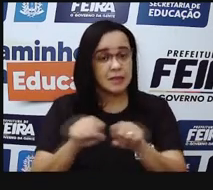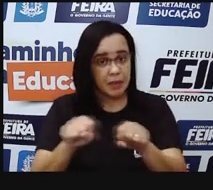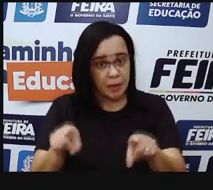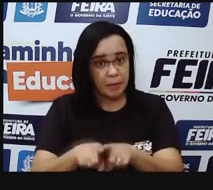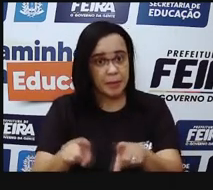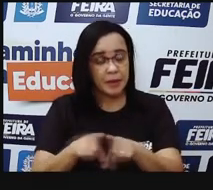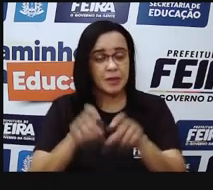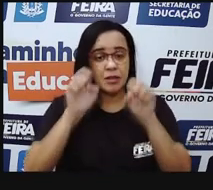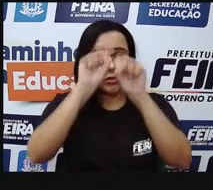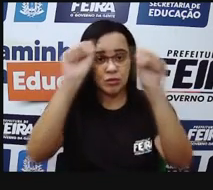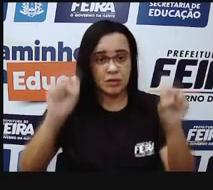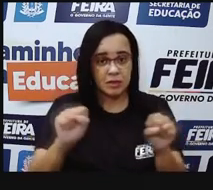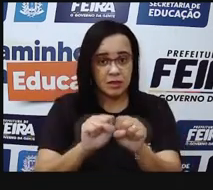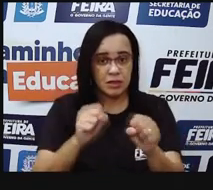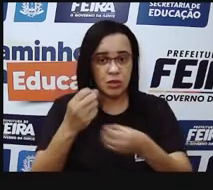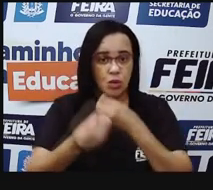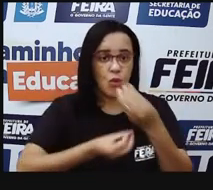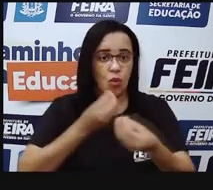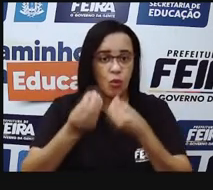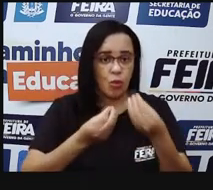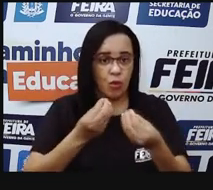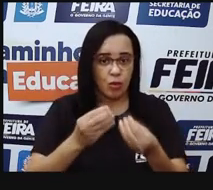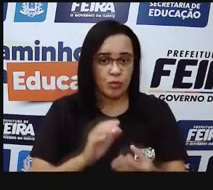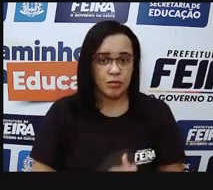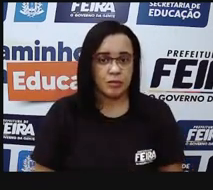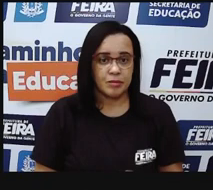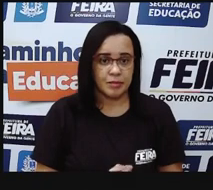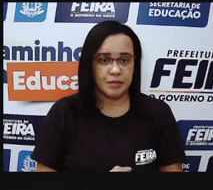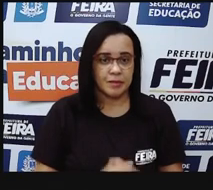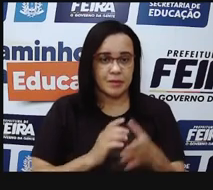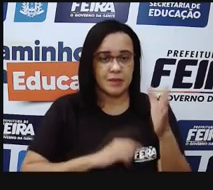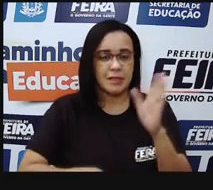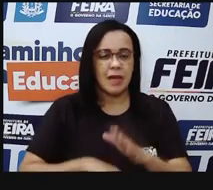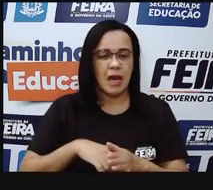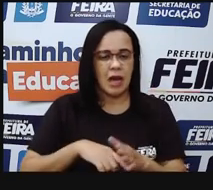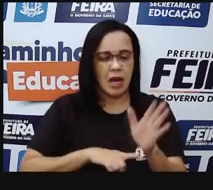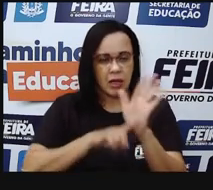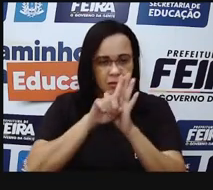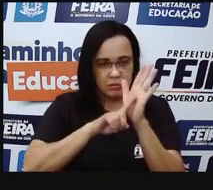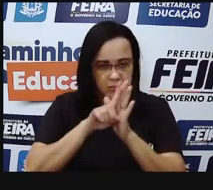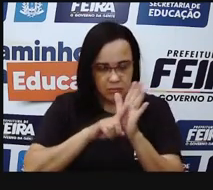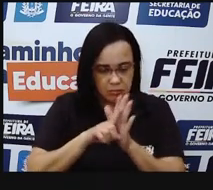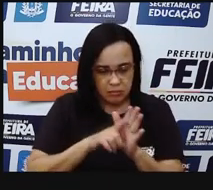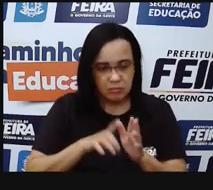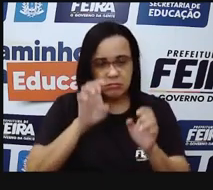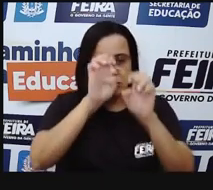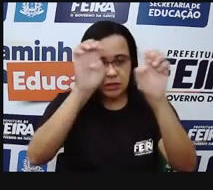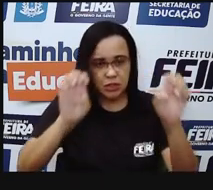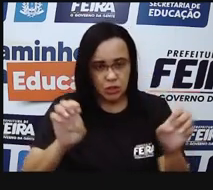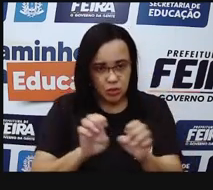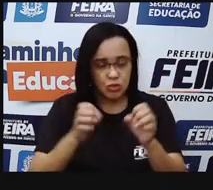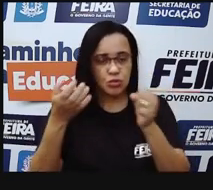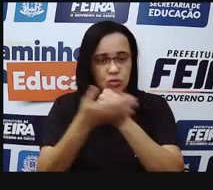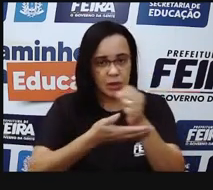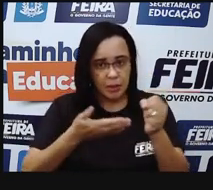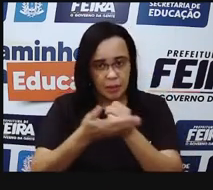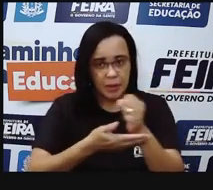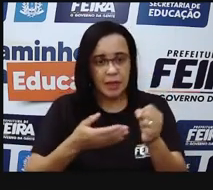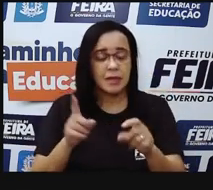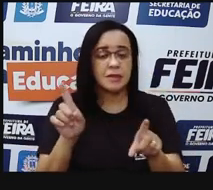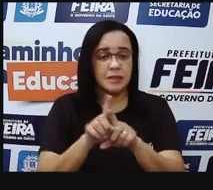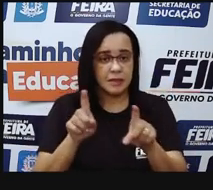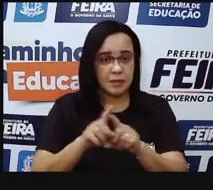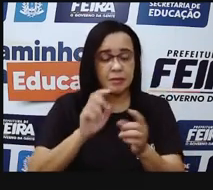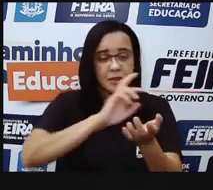motoras e sensoriais do corpo, com base na análise de suas estruturas básicas e respectivas funções.